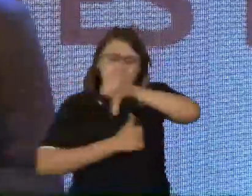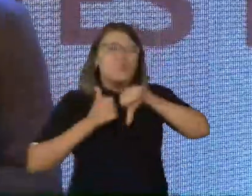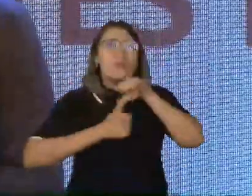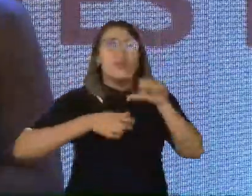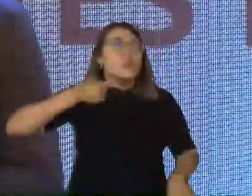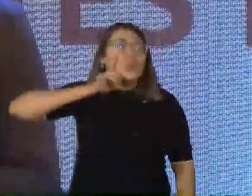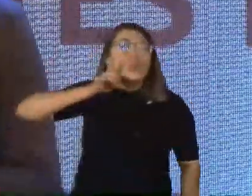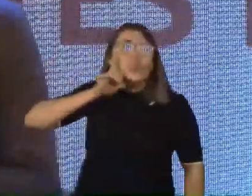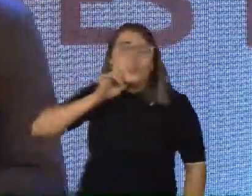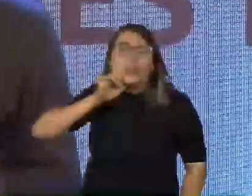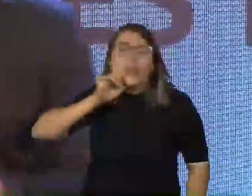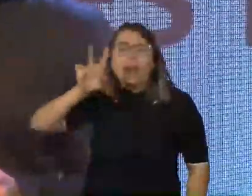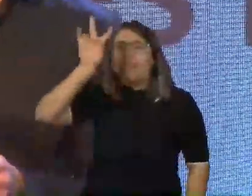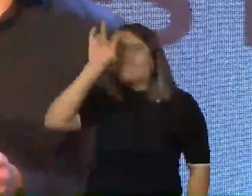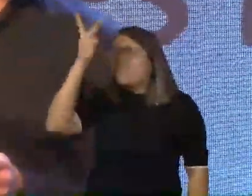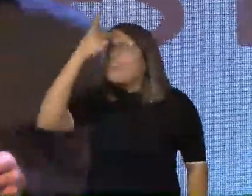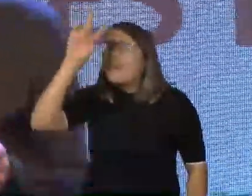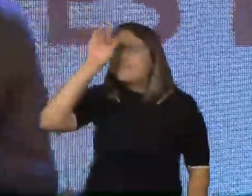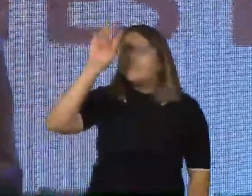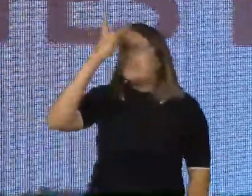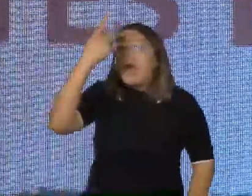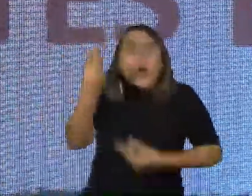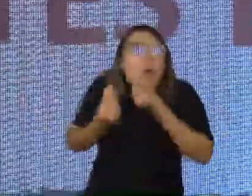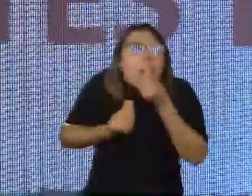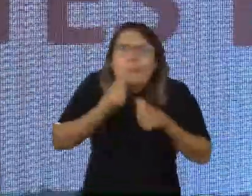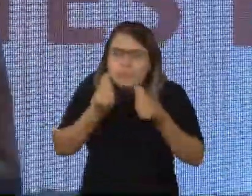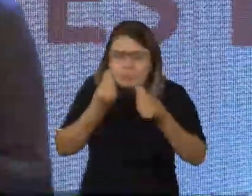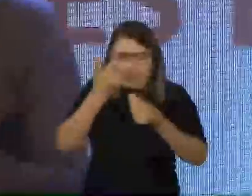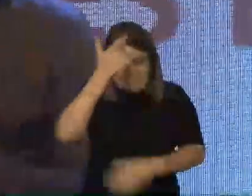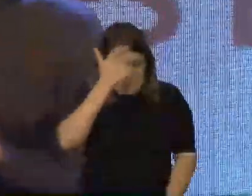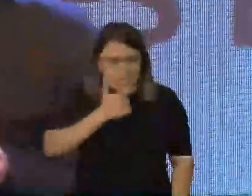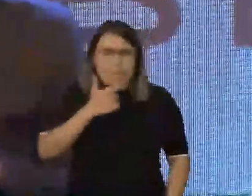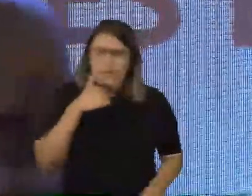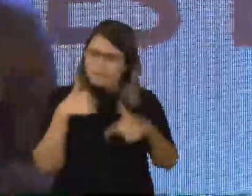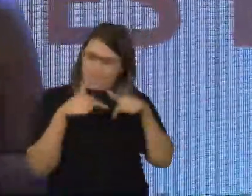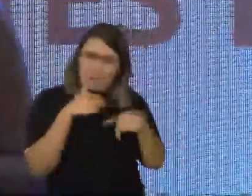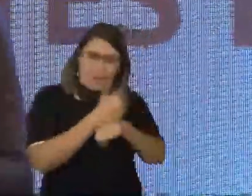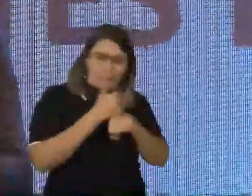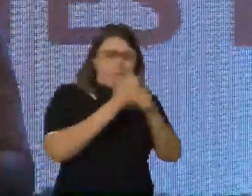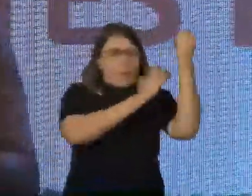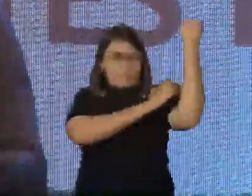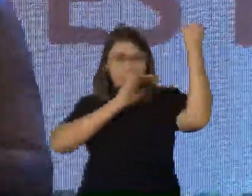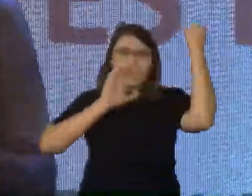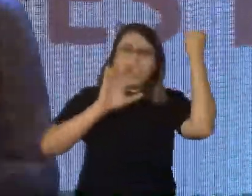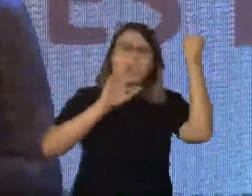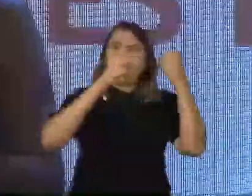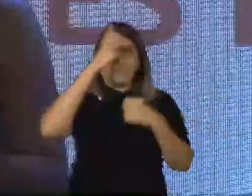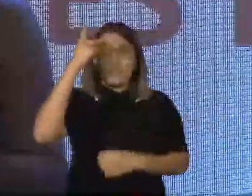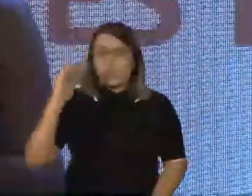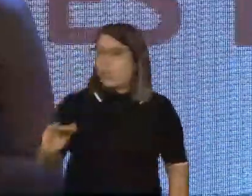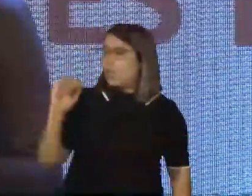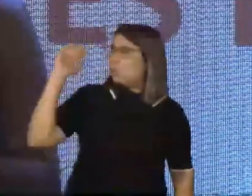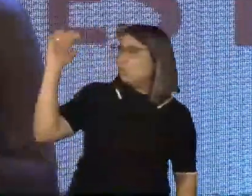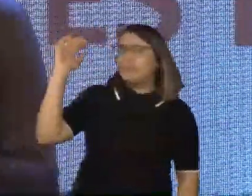a se desconstruir. Essa desconstrução, dentro da minha linha de trabalho, que é o empoderamento de pessoas adultas